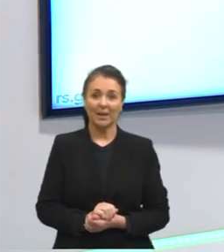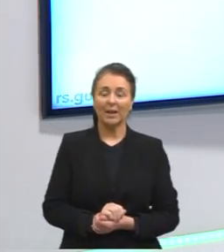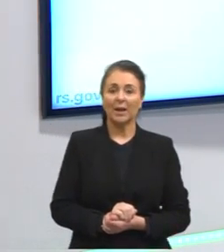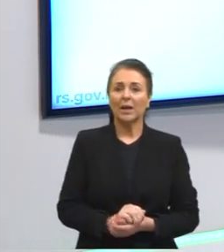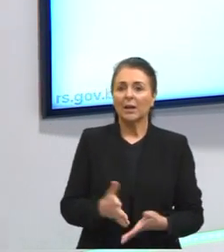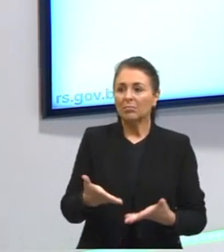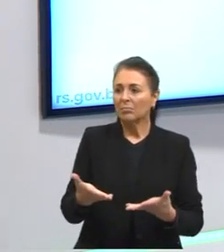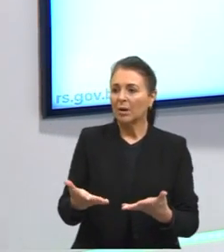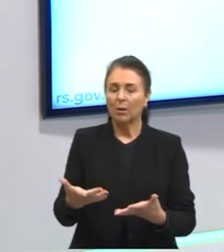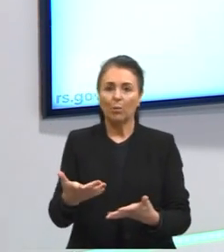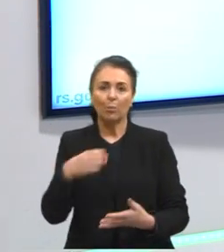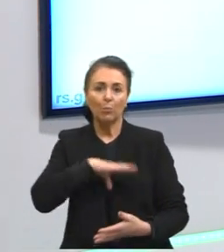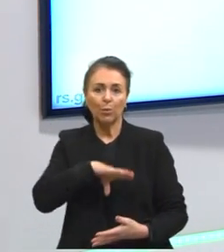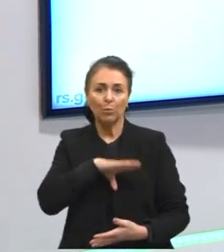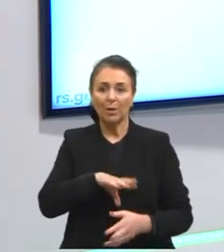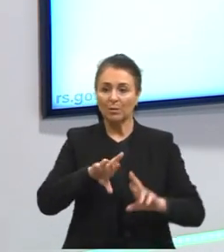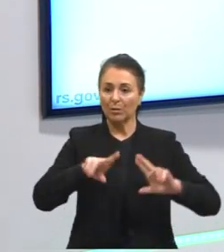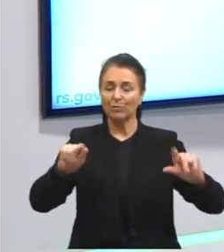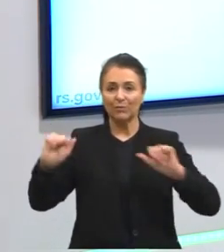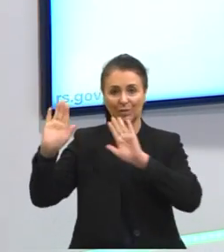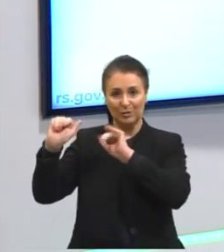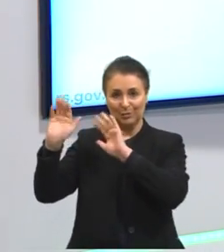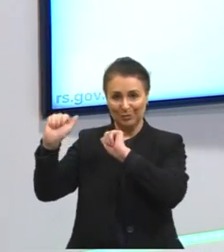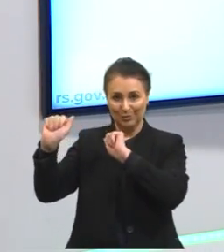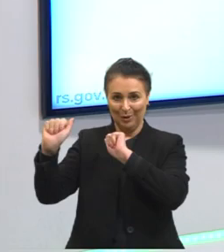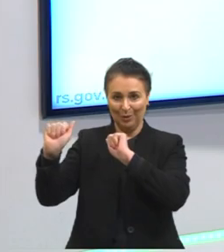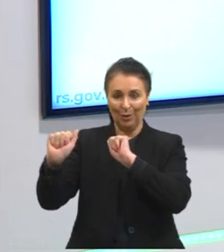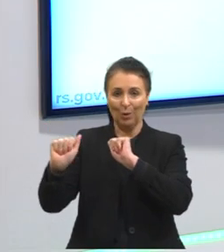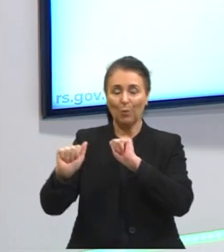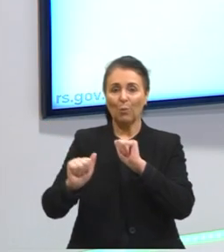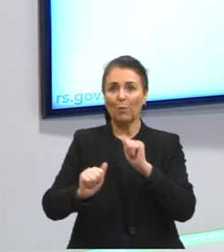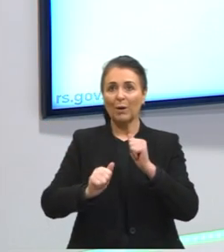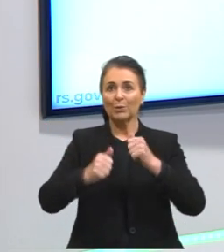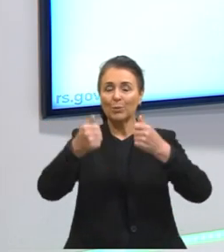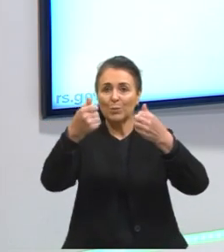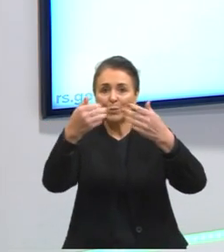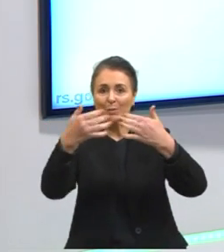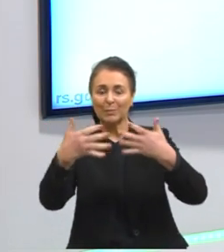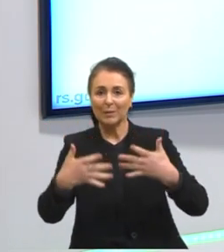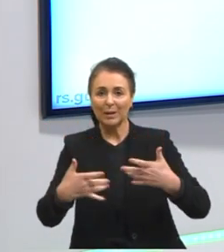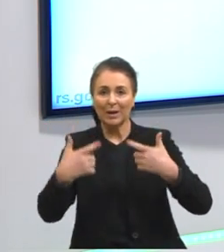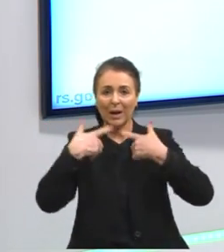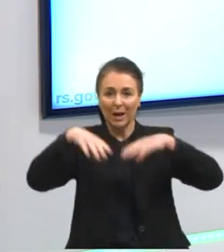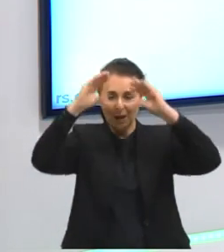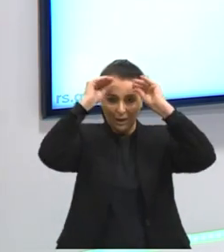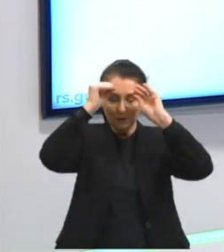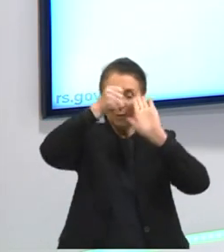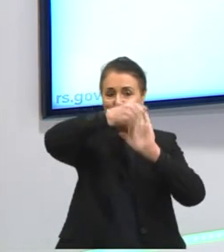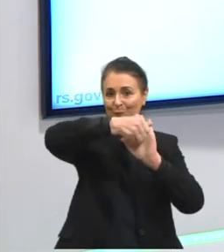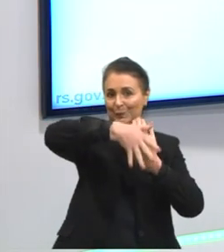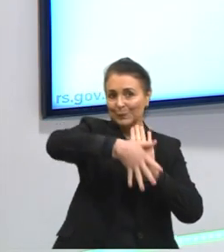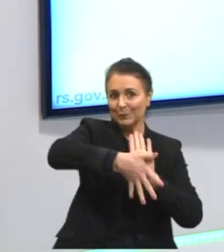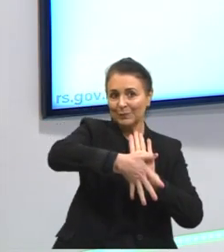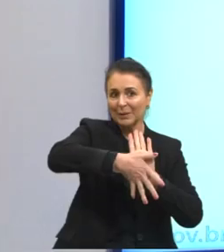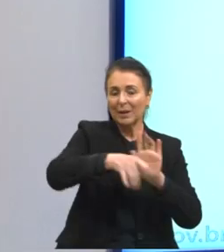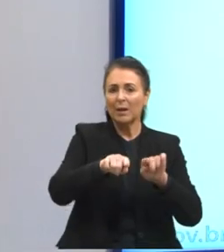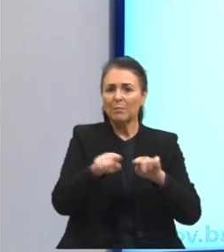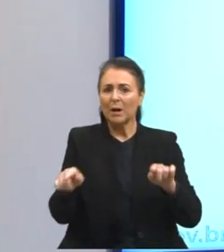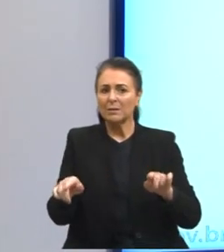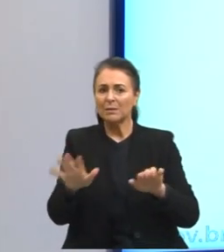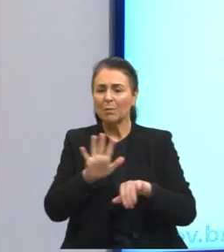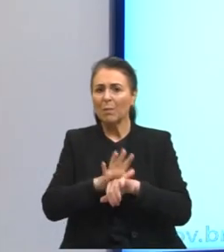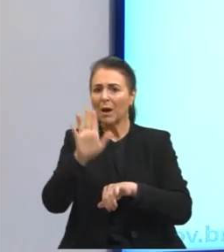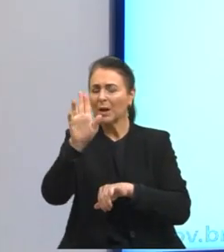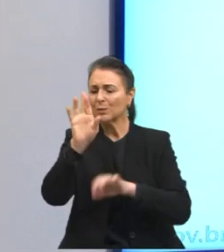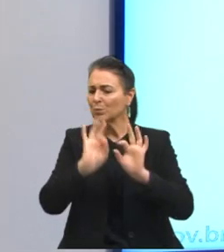cobradas dentro de uma questão de língua espanhola. Mas aquelas que são mais comuns,